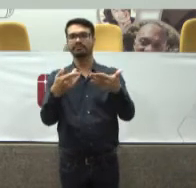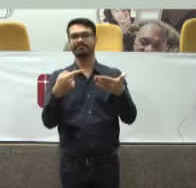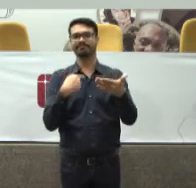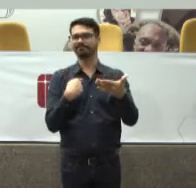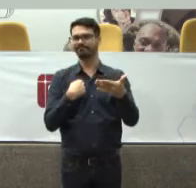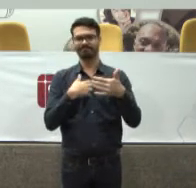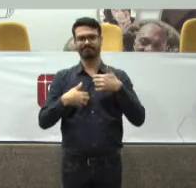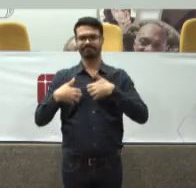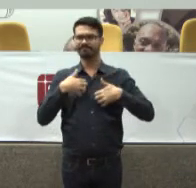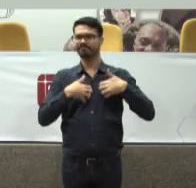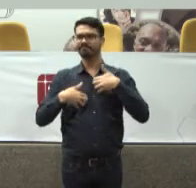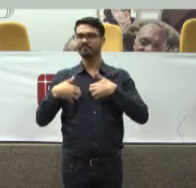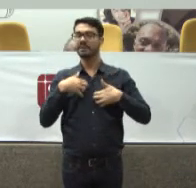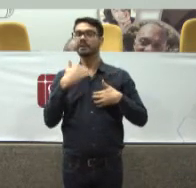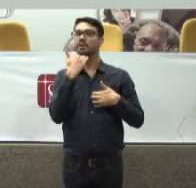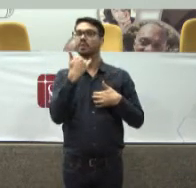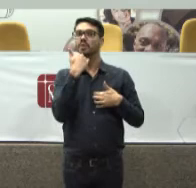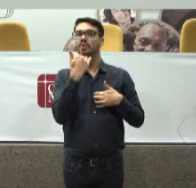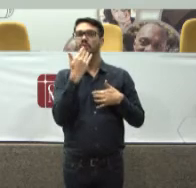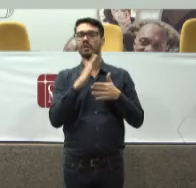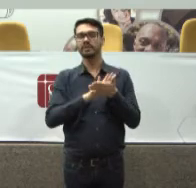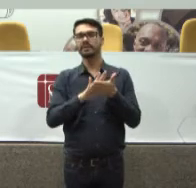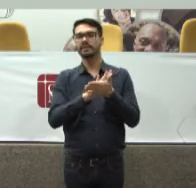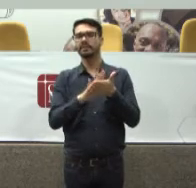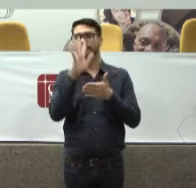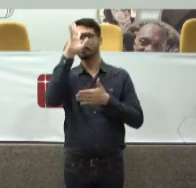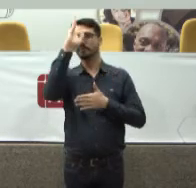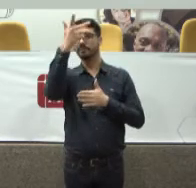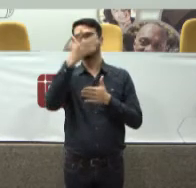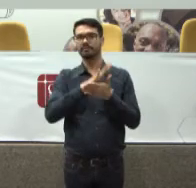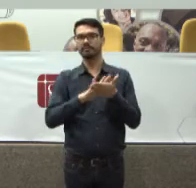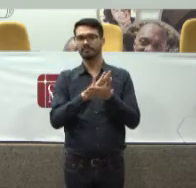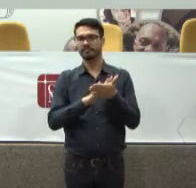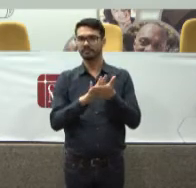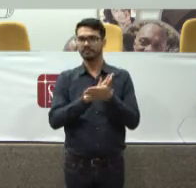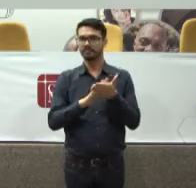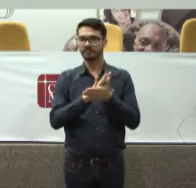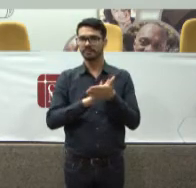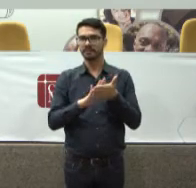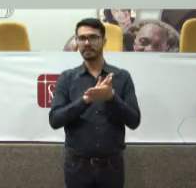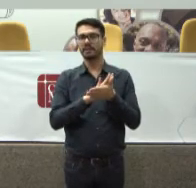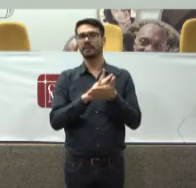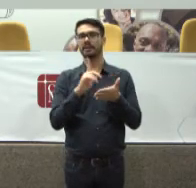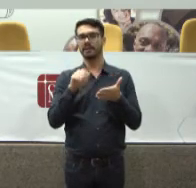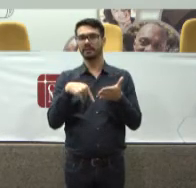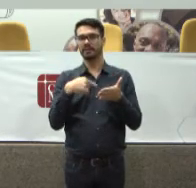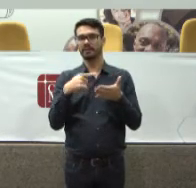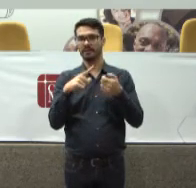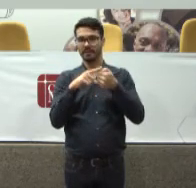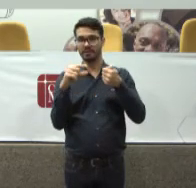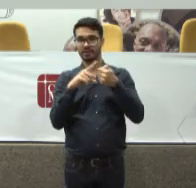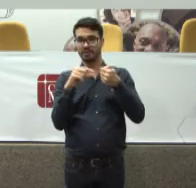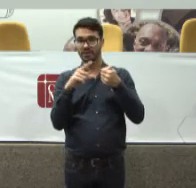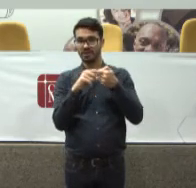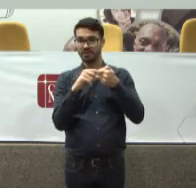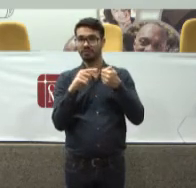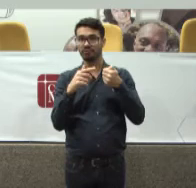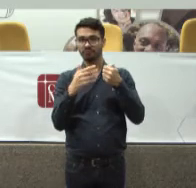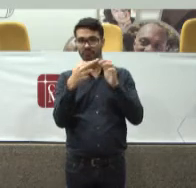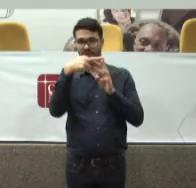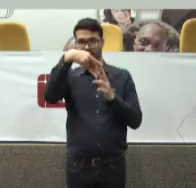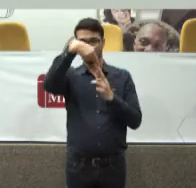frustrado Eu não consegui chegar a lugar nenhum Tive que entrar com a ação Então O inciso 2 do 129 É a nossa grande